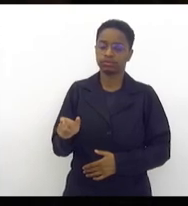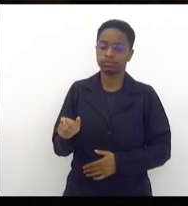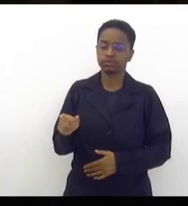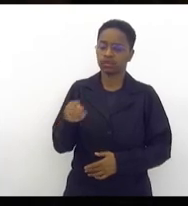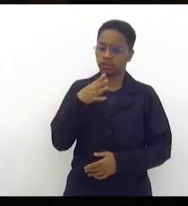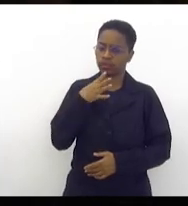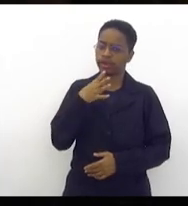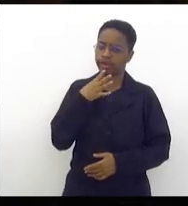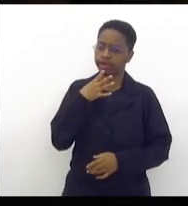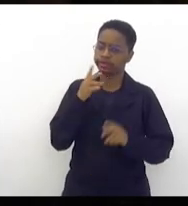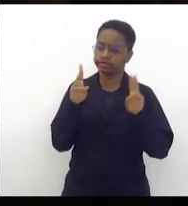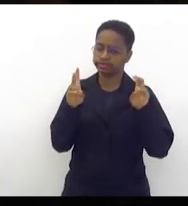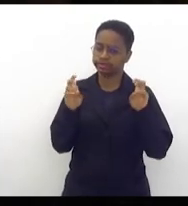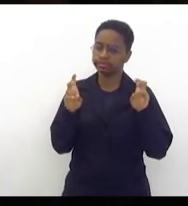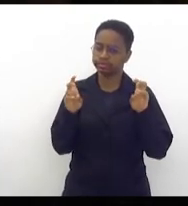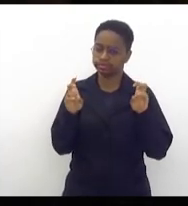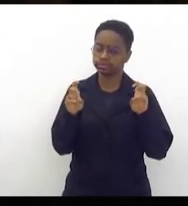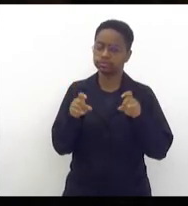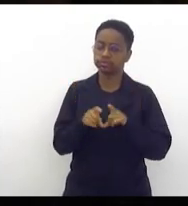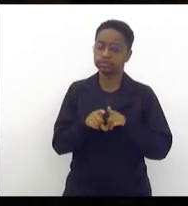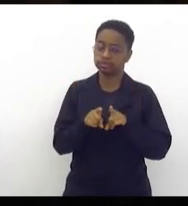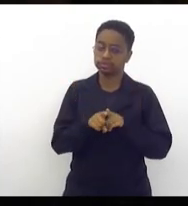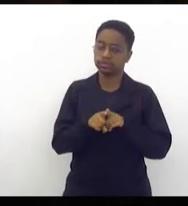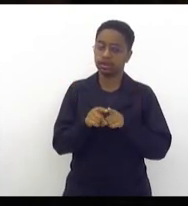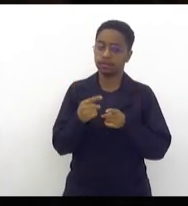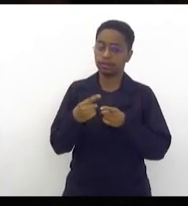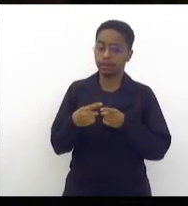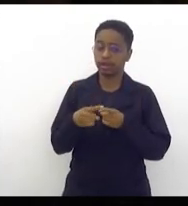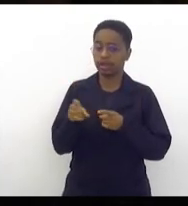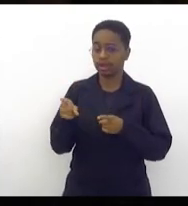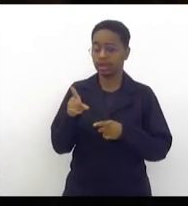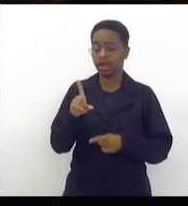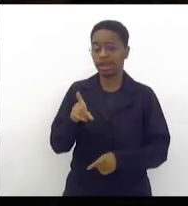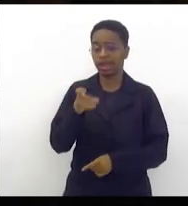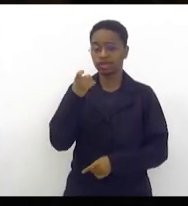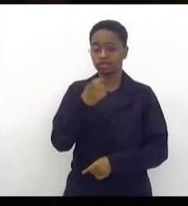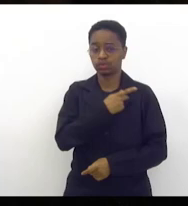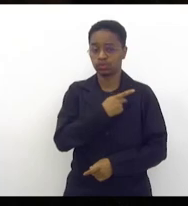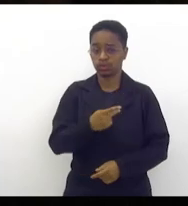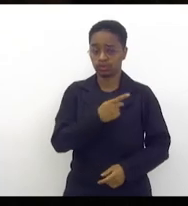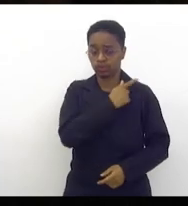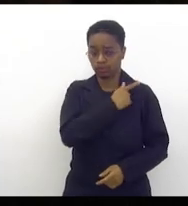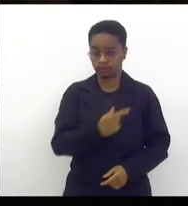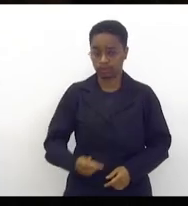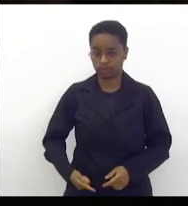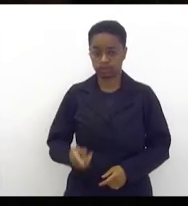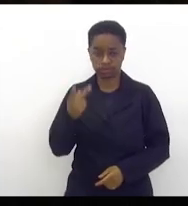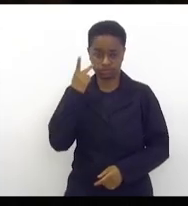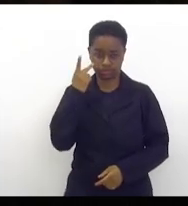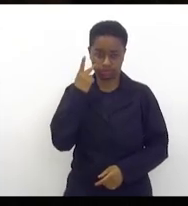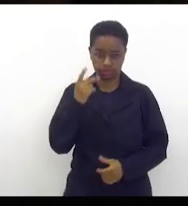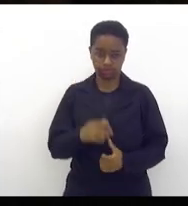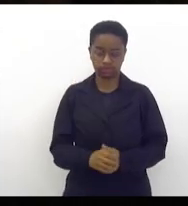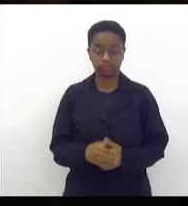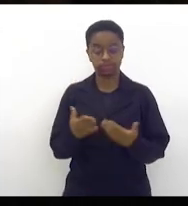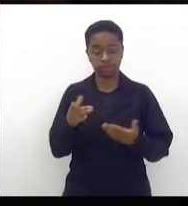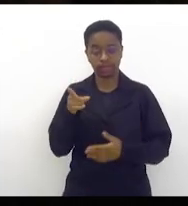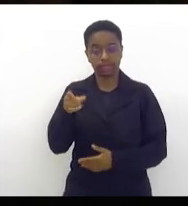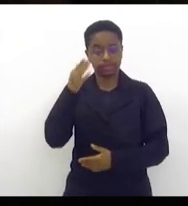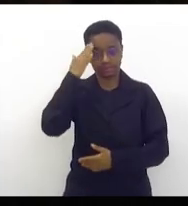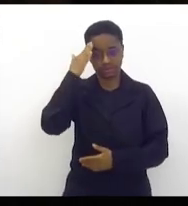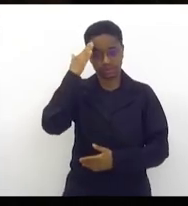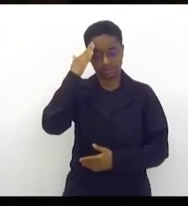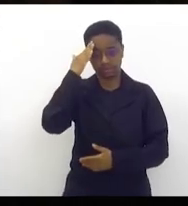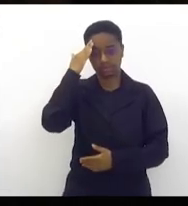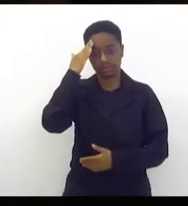conhecedor dessa questão, visto que foi governador do Estado de São Paulo e sabe muito bem